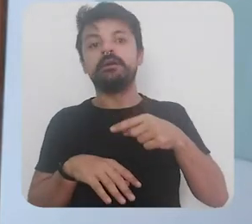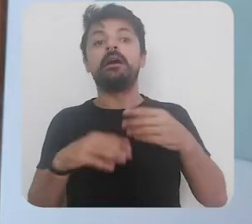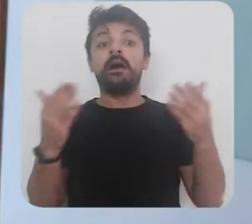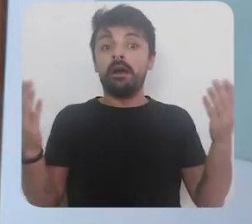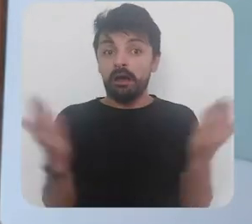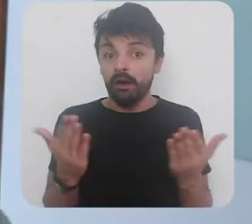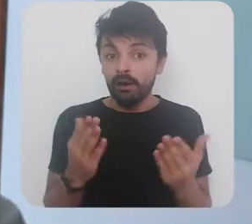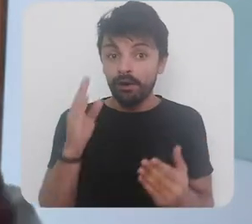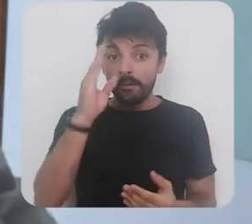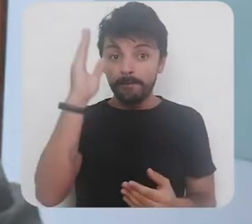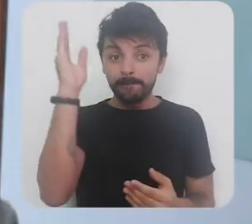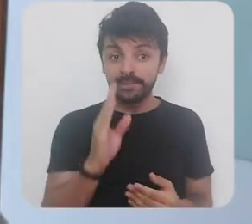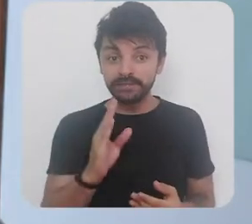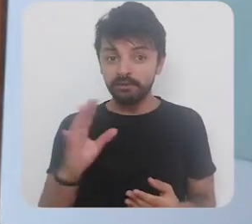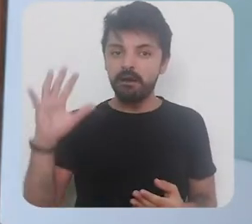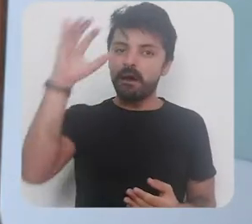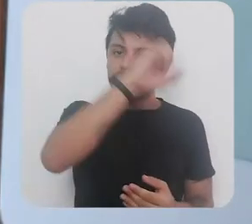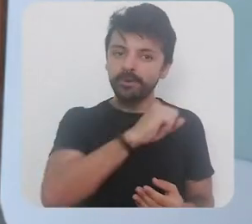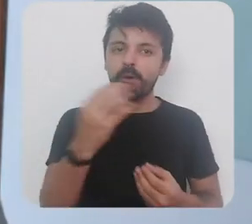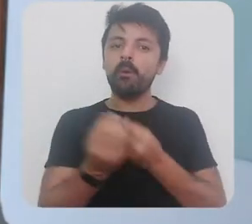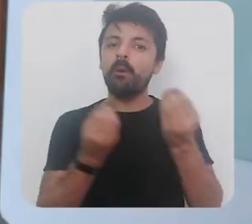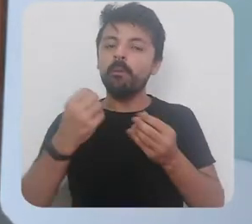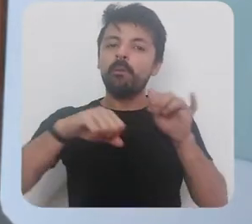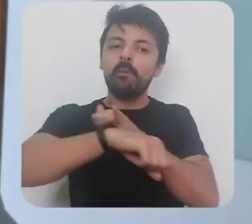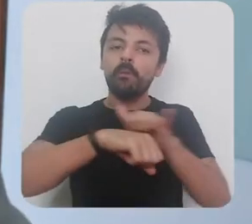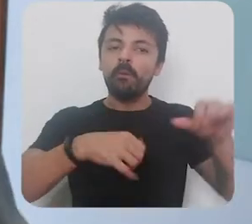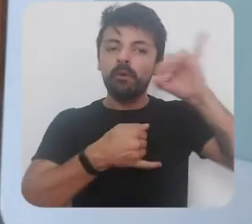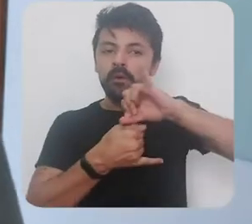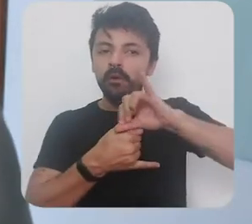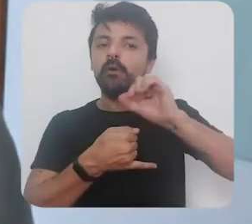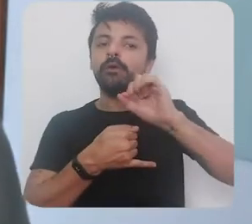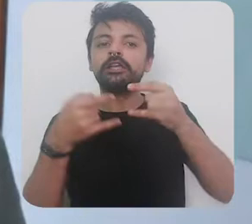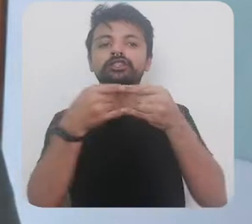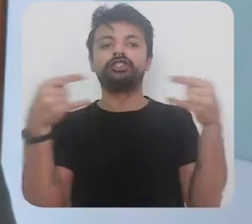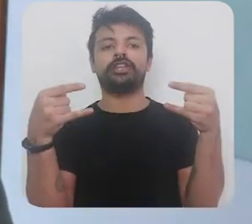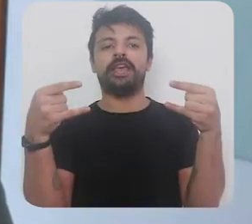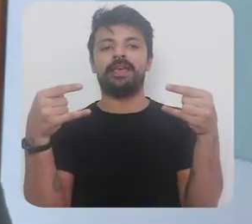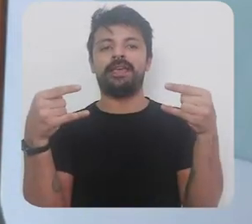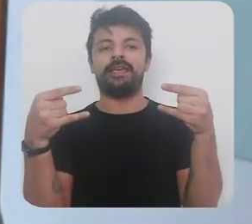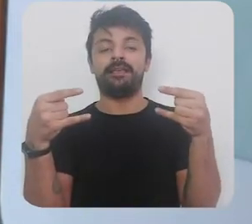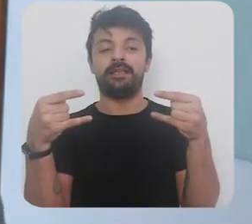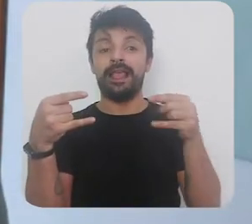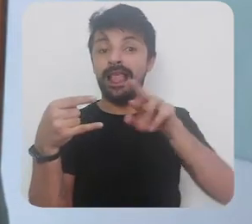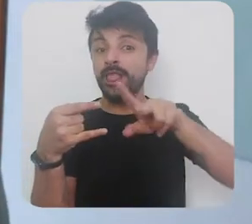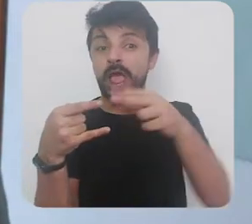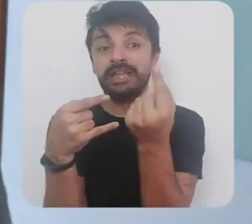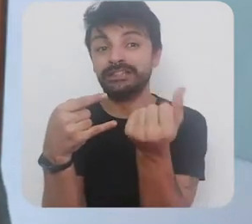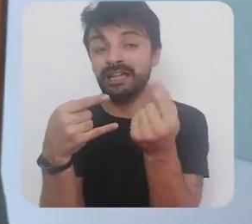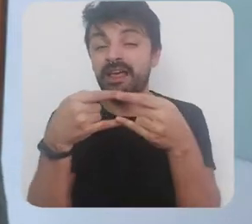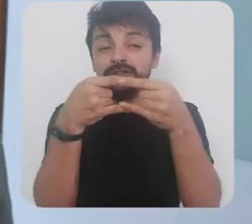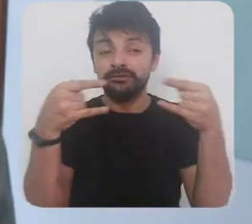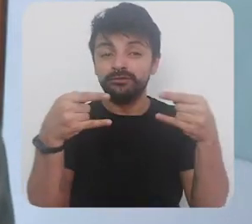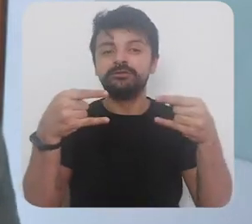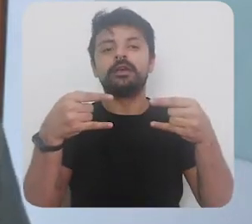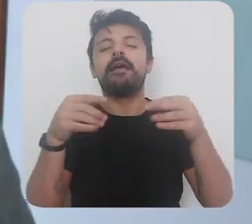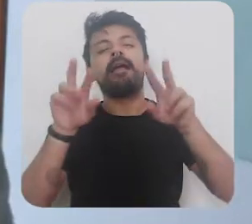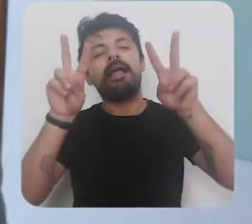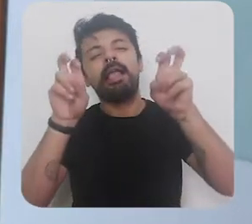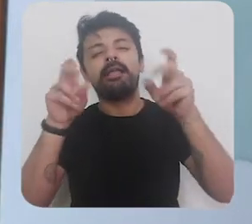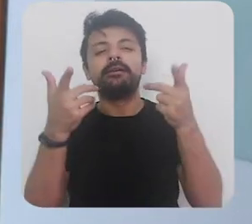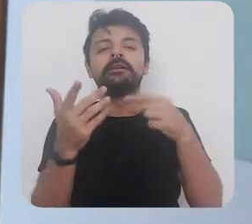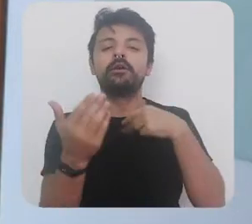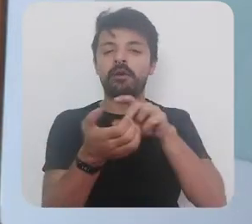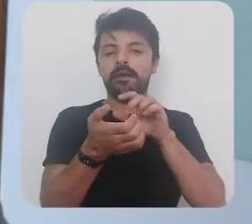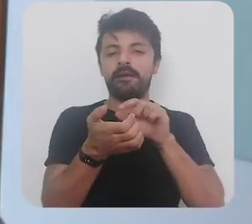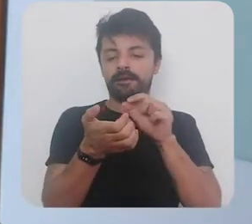alto agora o governo brasileiro aprendeu a usar o mecanismo de mandar um cheque para as pessoas não precisa